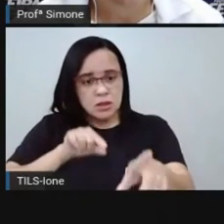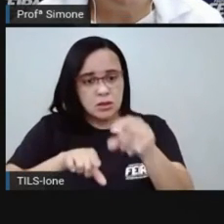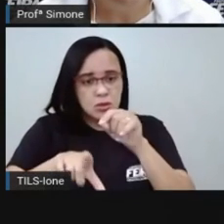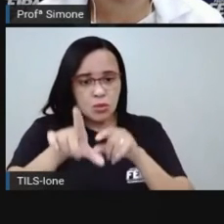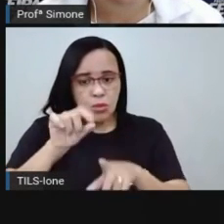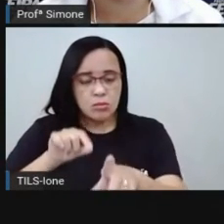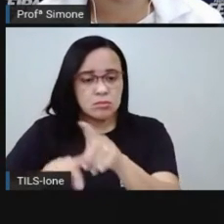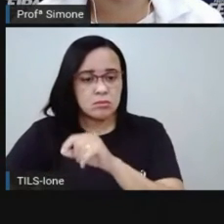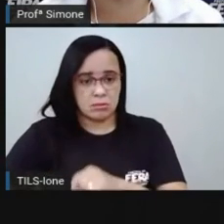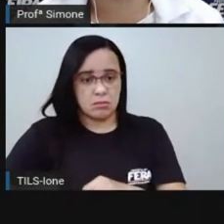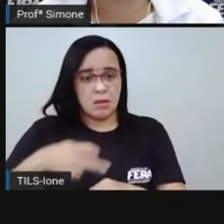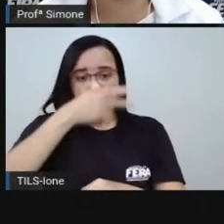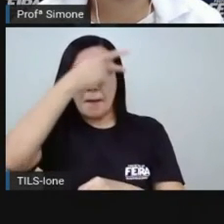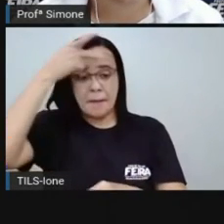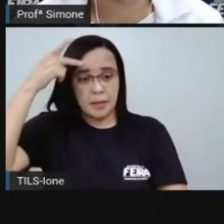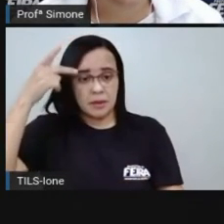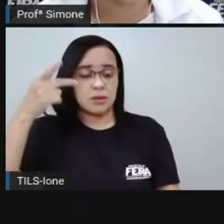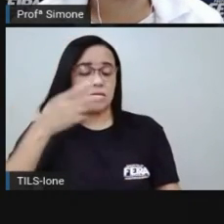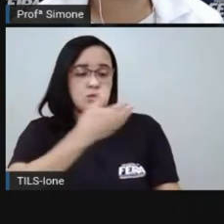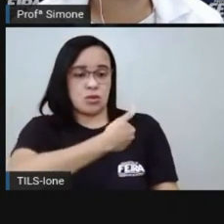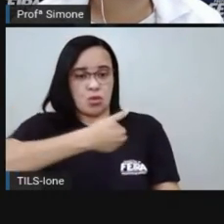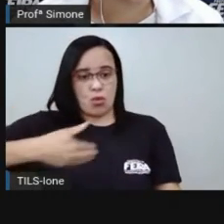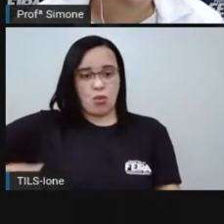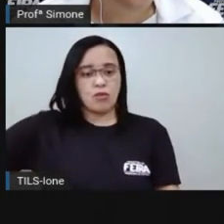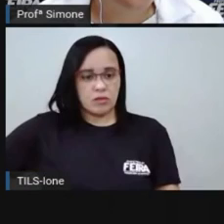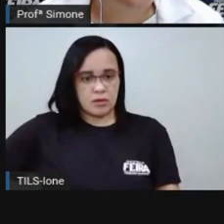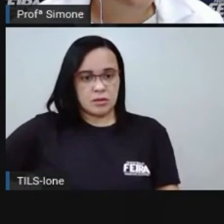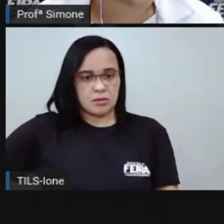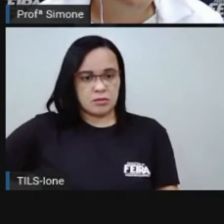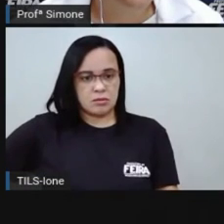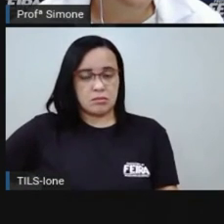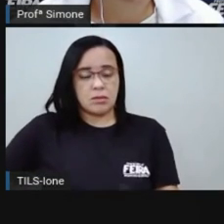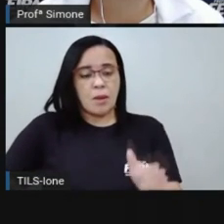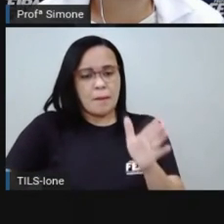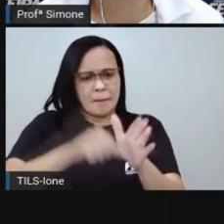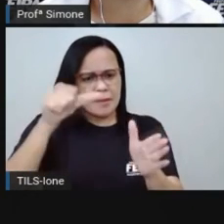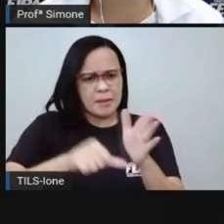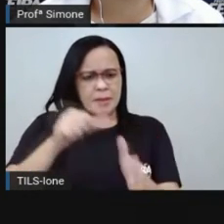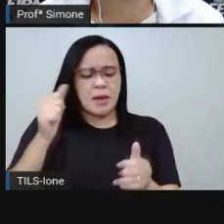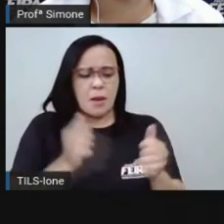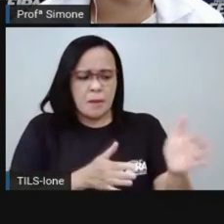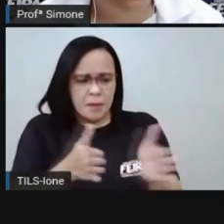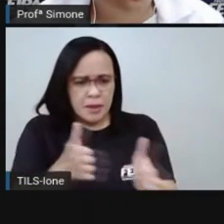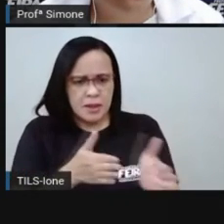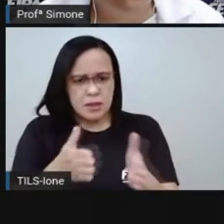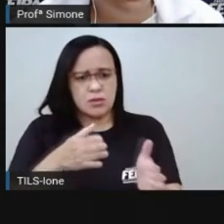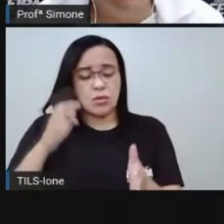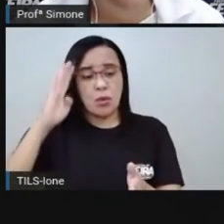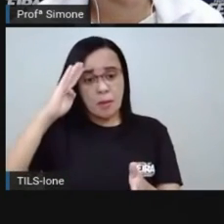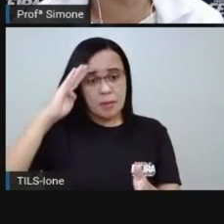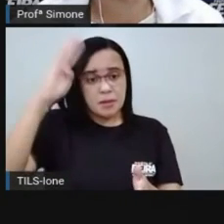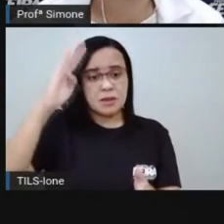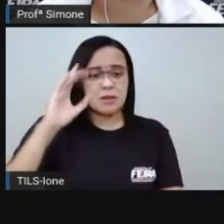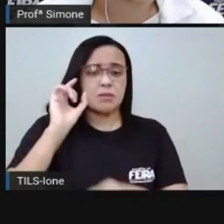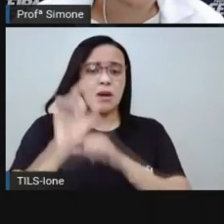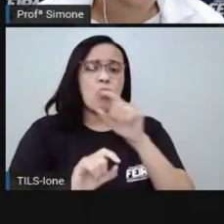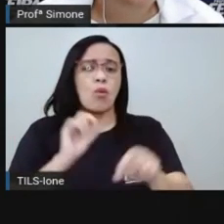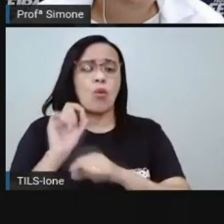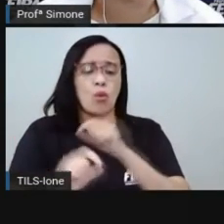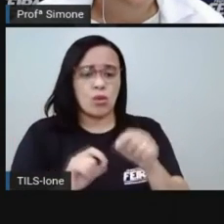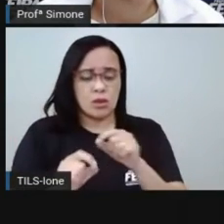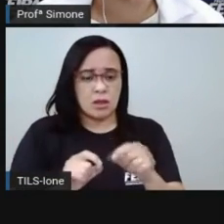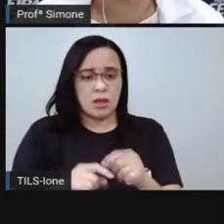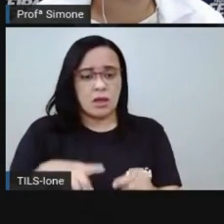nesse período aqui eu vou destacar o plano real foi um plano econômico que deu muito